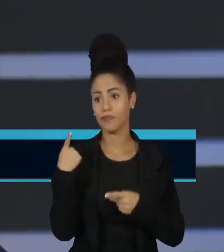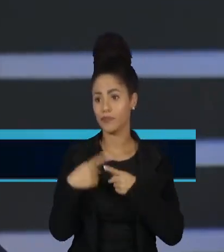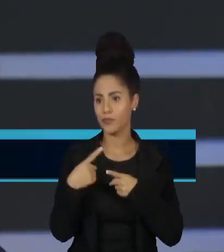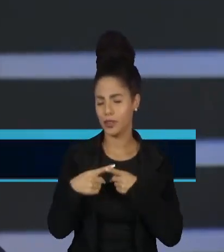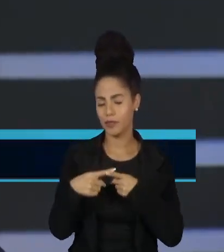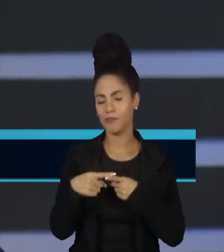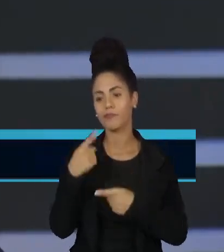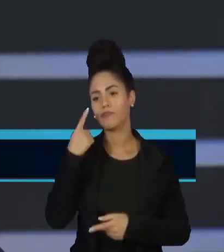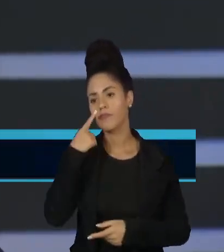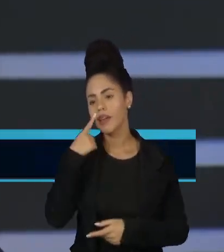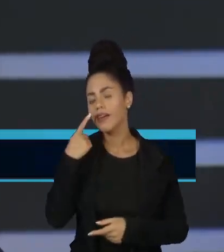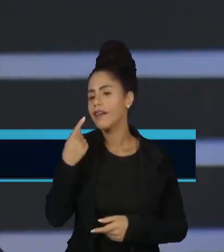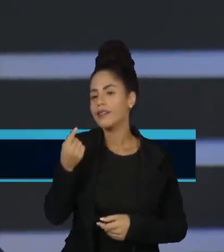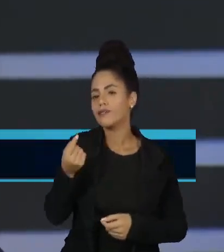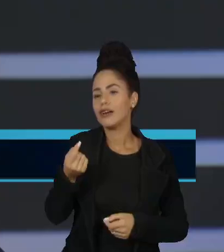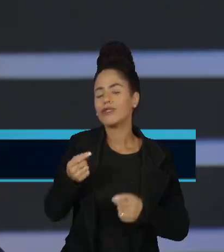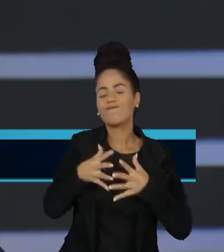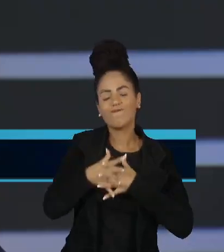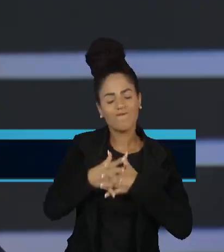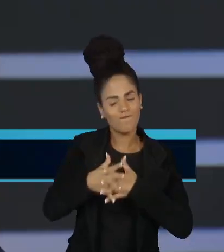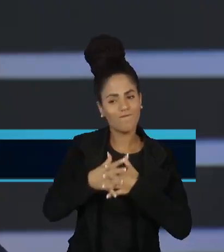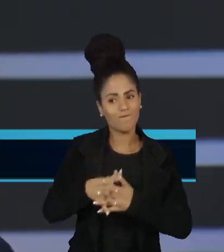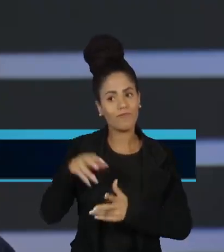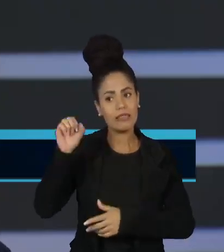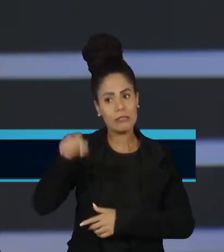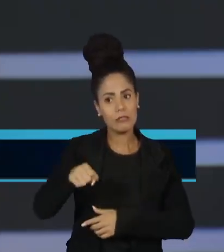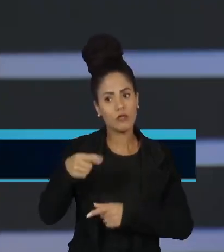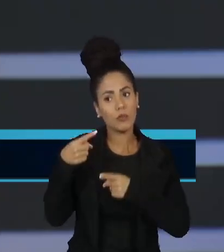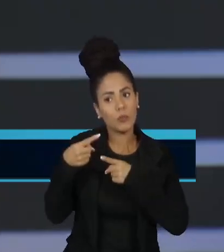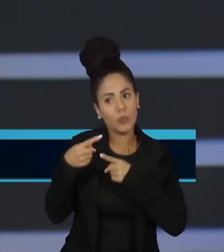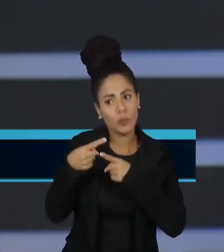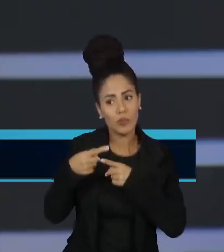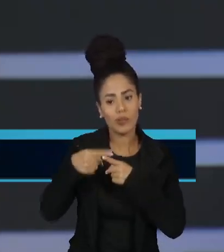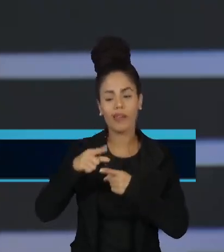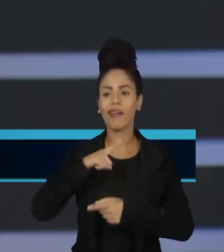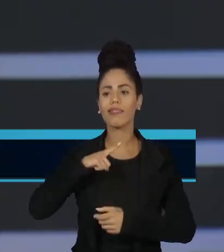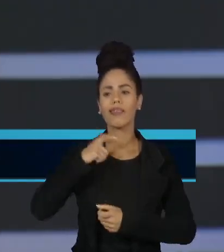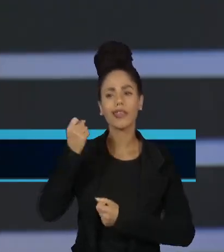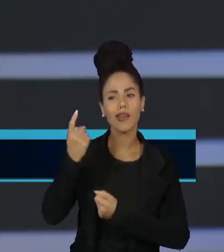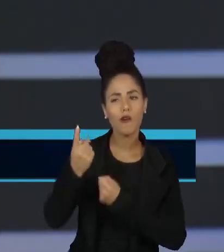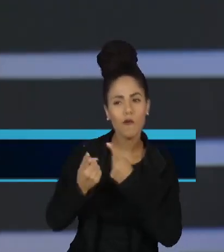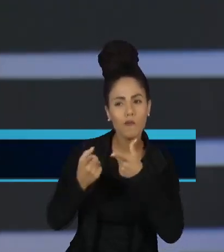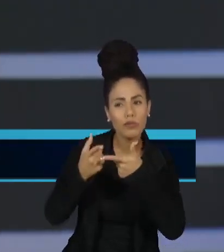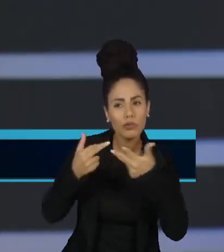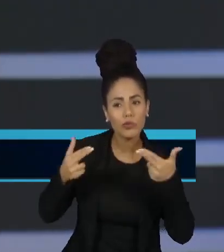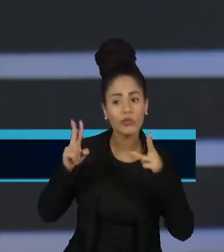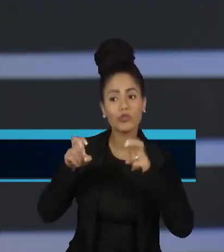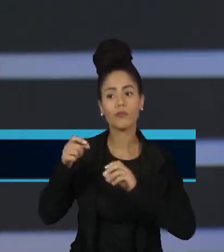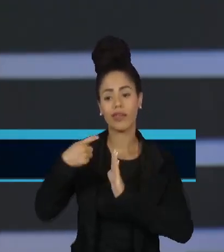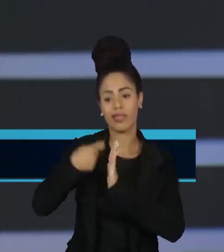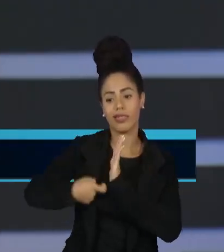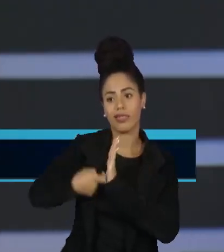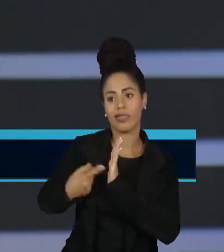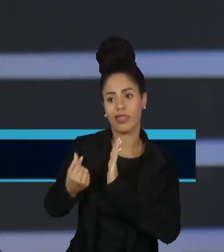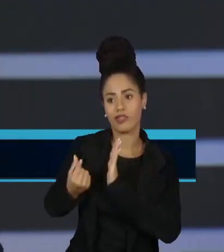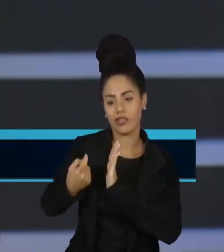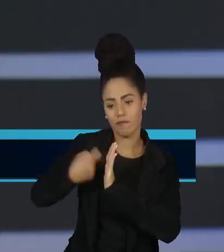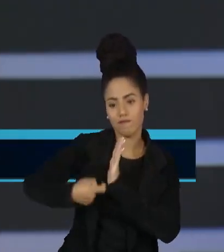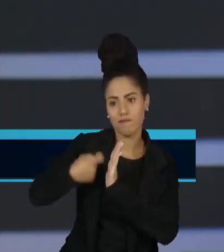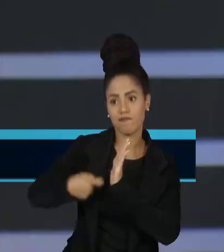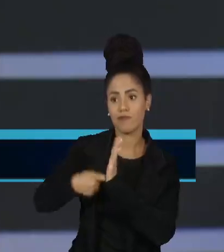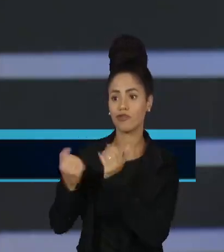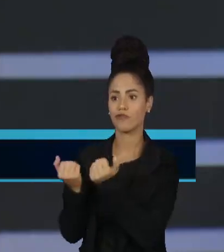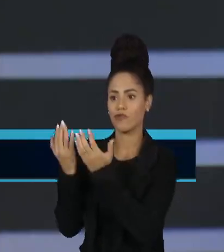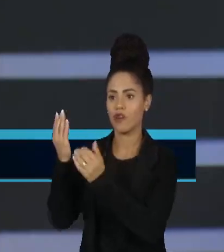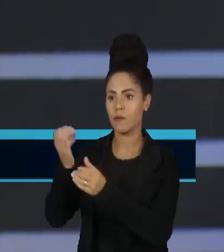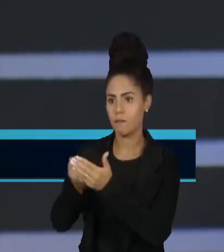Agora, o problema é complicado, porque existem algumas razões em relação à taxação, é verdade. Existe